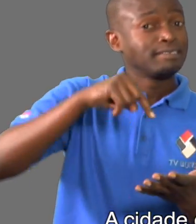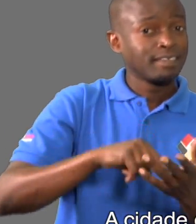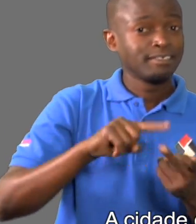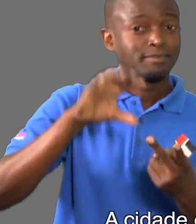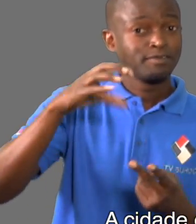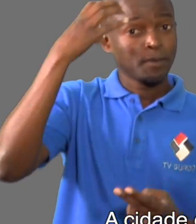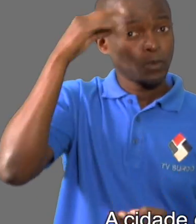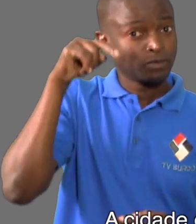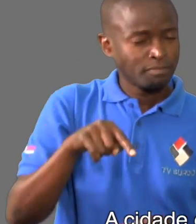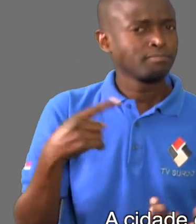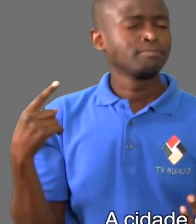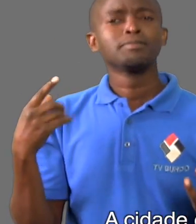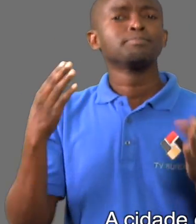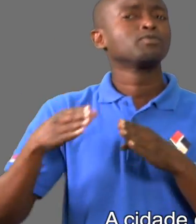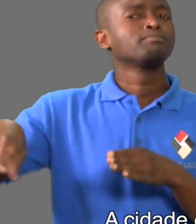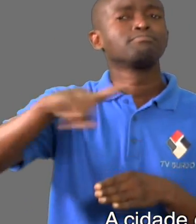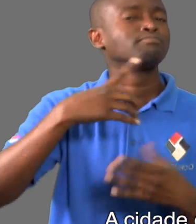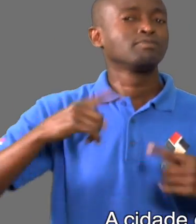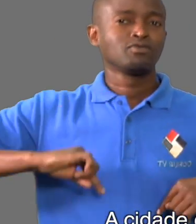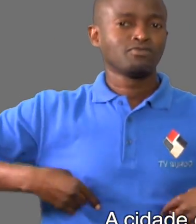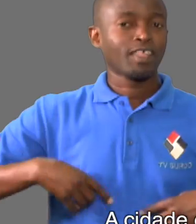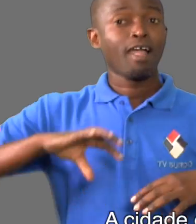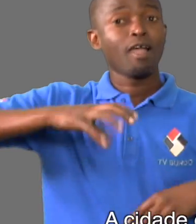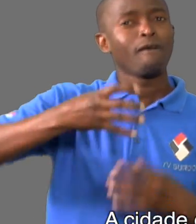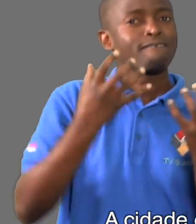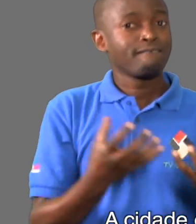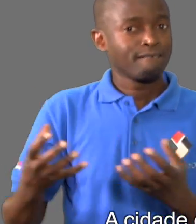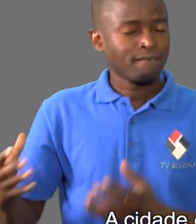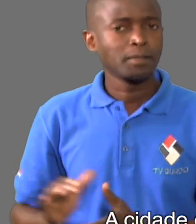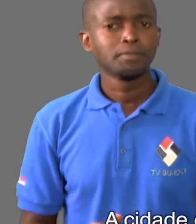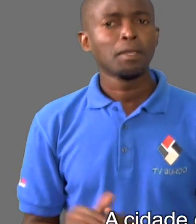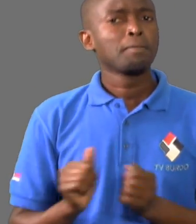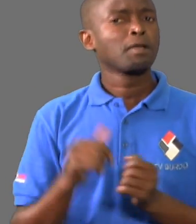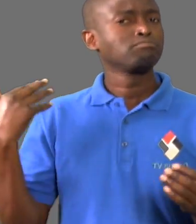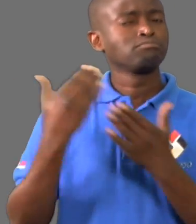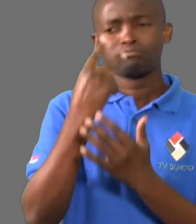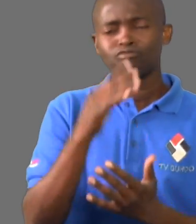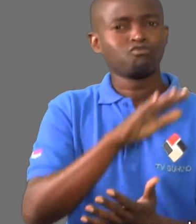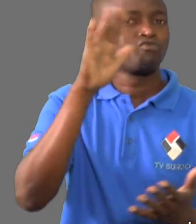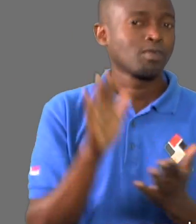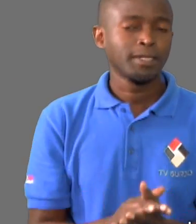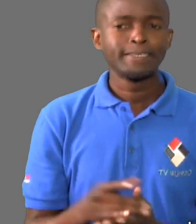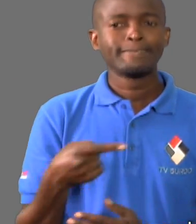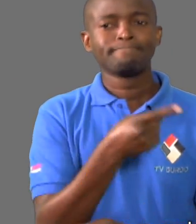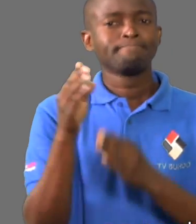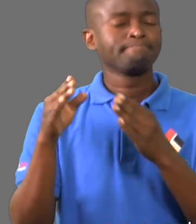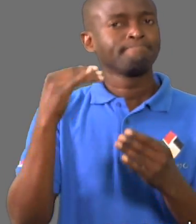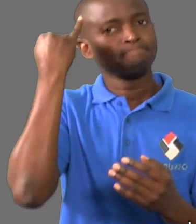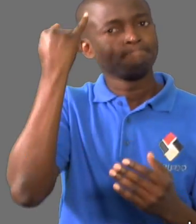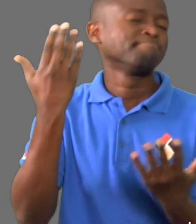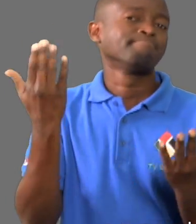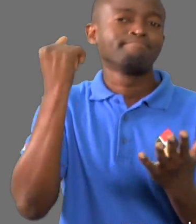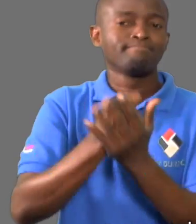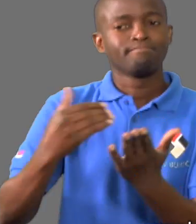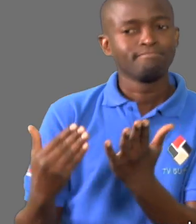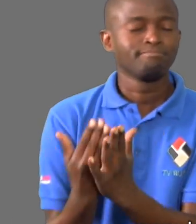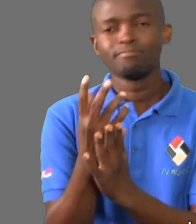A cidade e província de Maputo estão a enfrentar uma crise de água jamais vista e a população deve